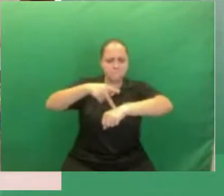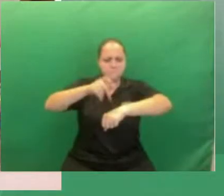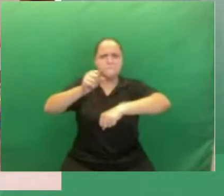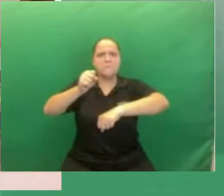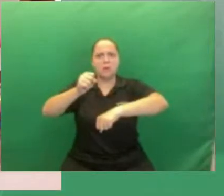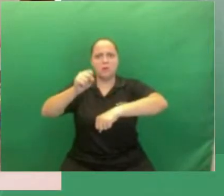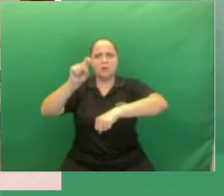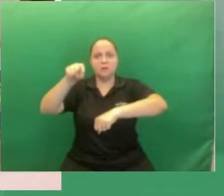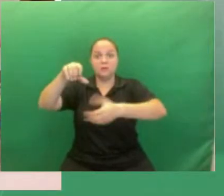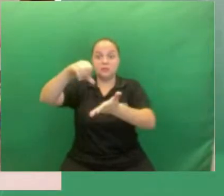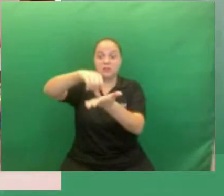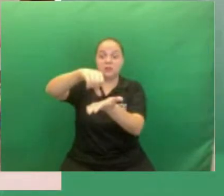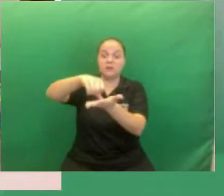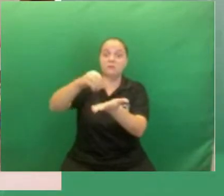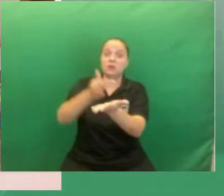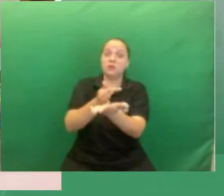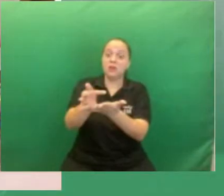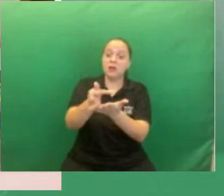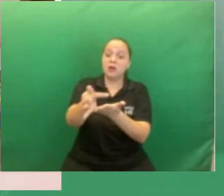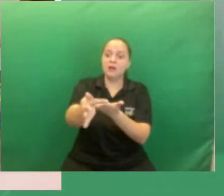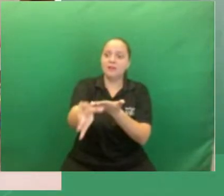campus Riachupundo